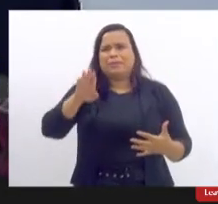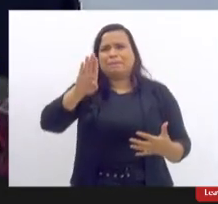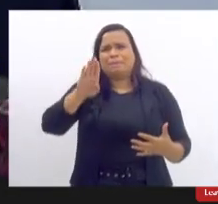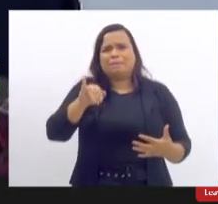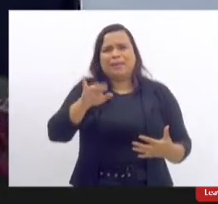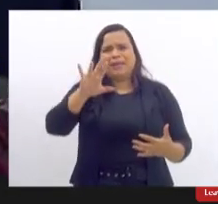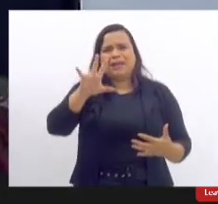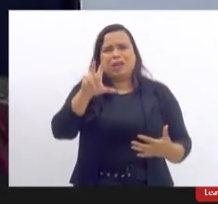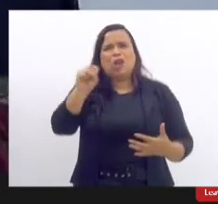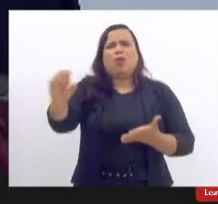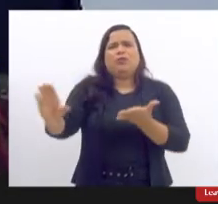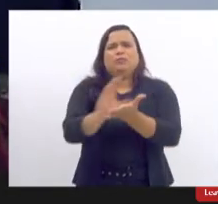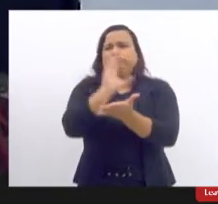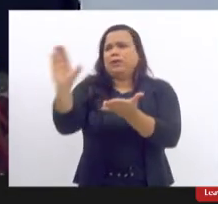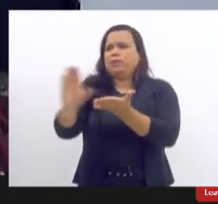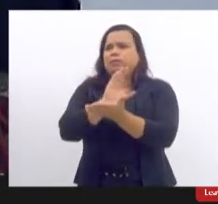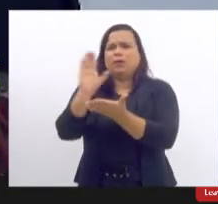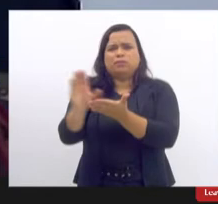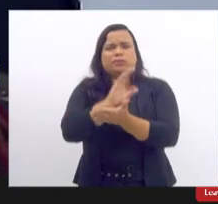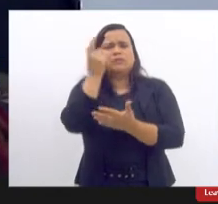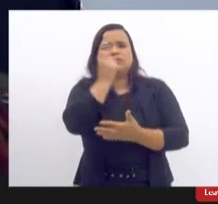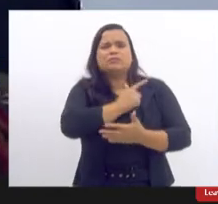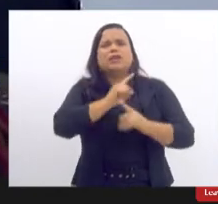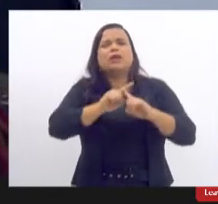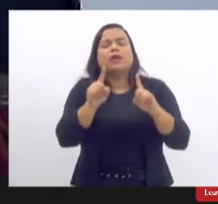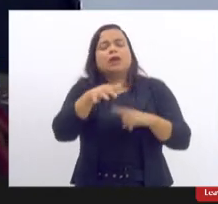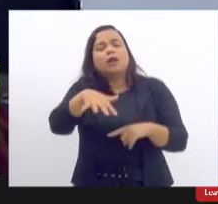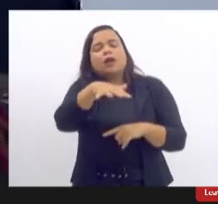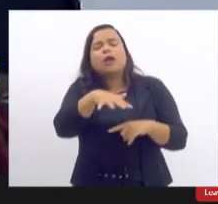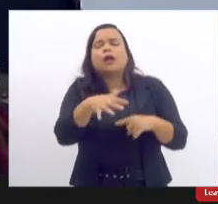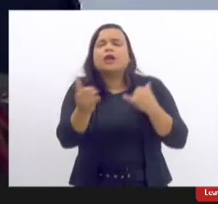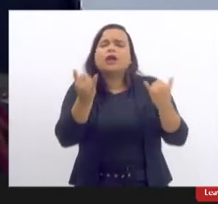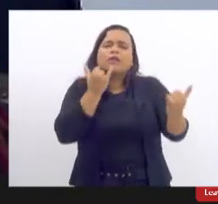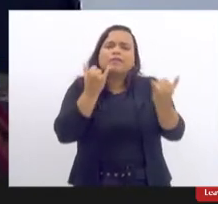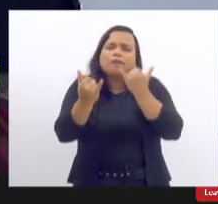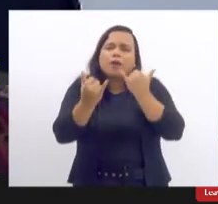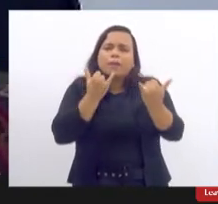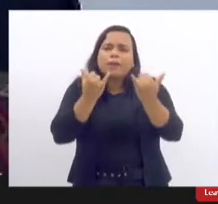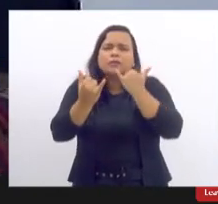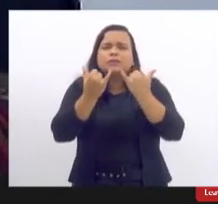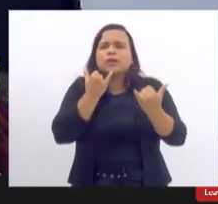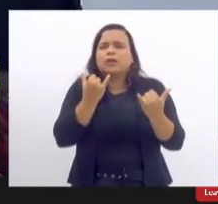bilhões essa parte da informação informação